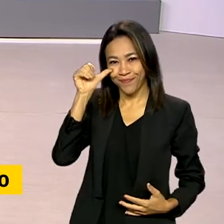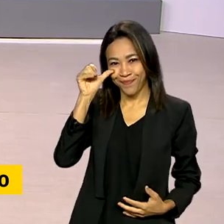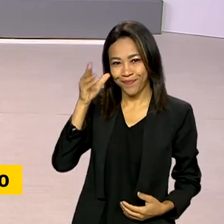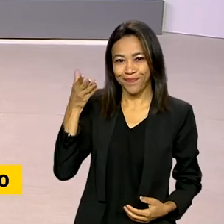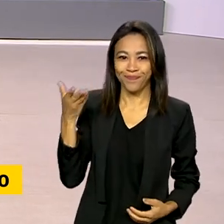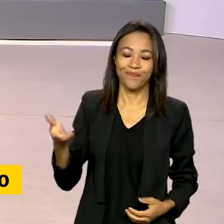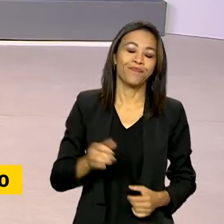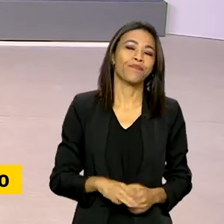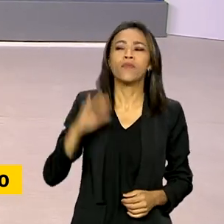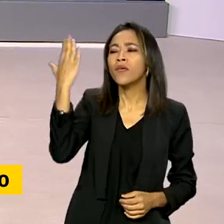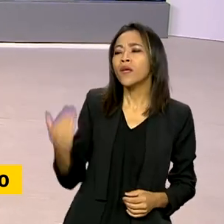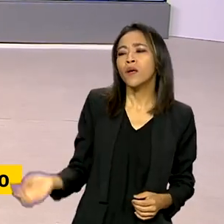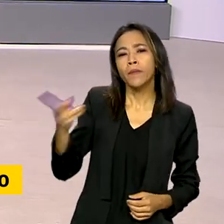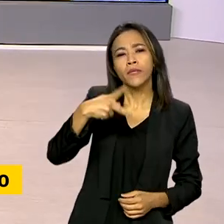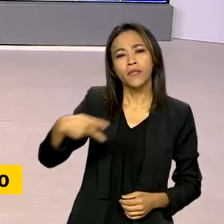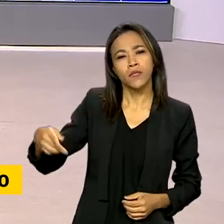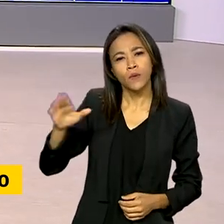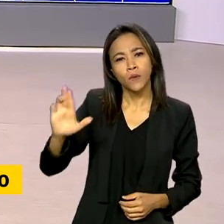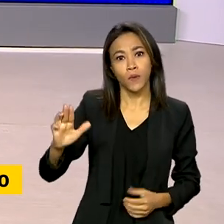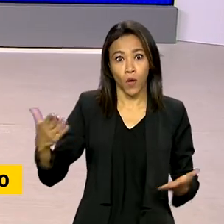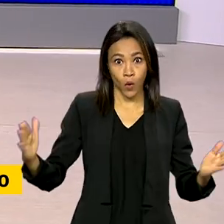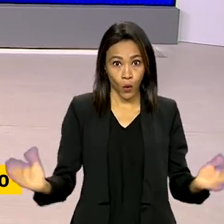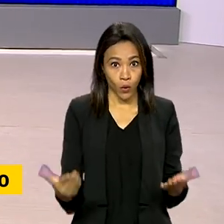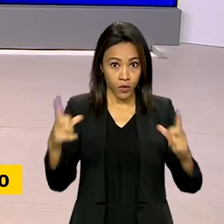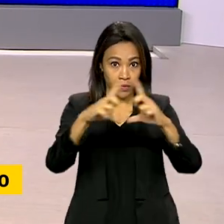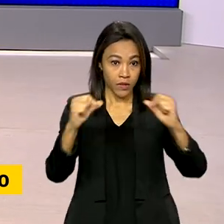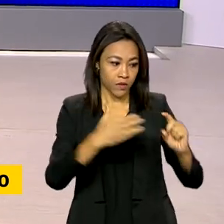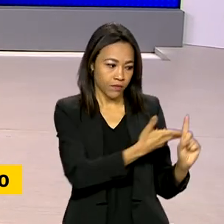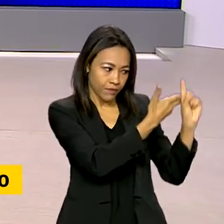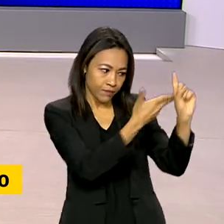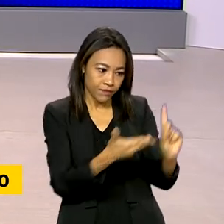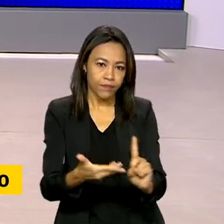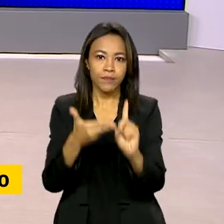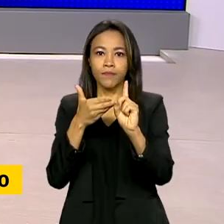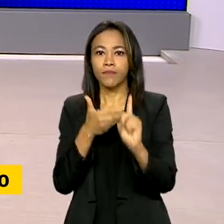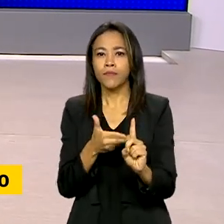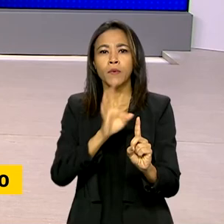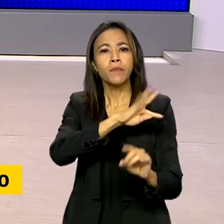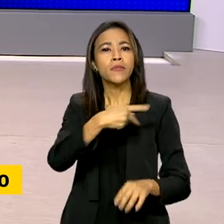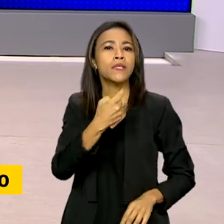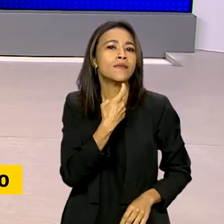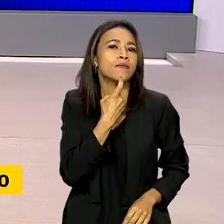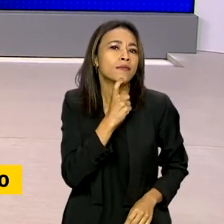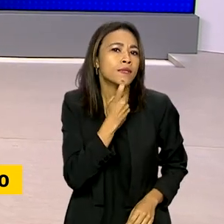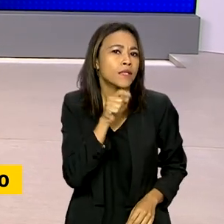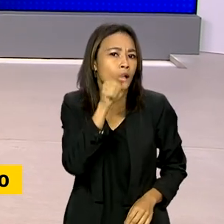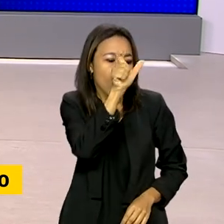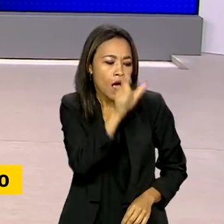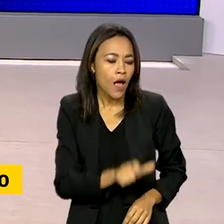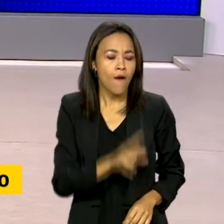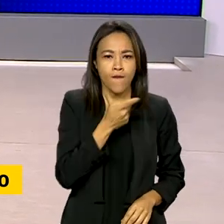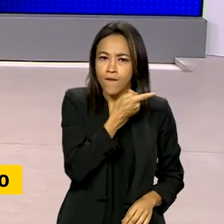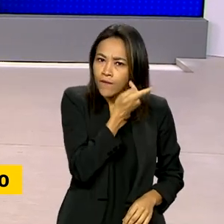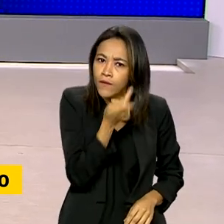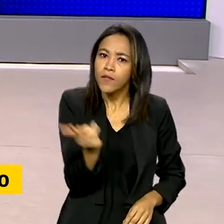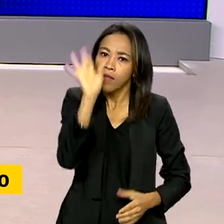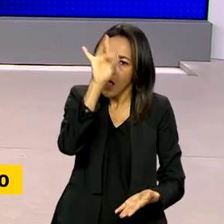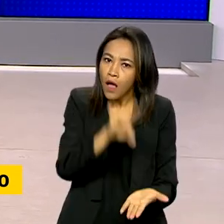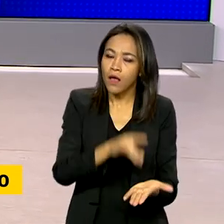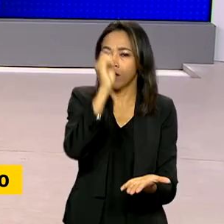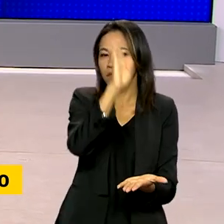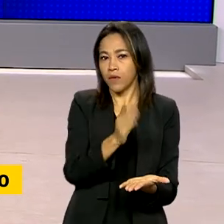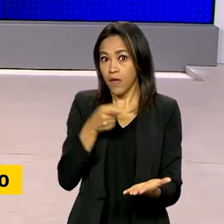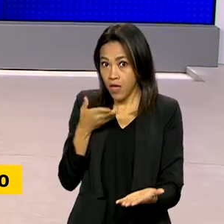O presidente Lula recebe hoje em Brasília o presidente da Finlândia, que está em visita oficial ao Brasil. O